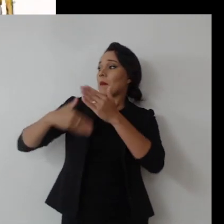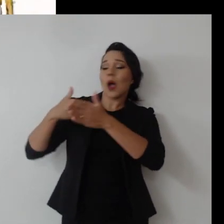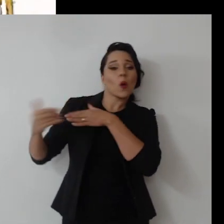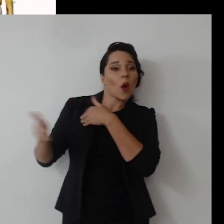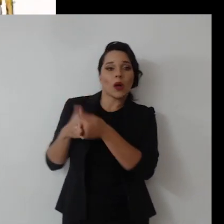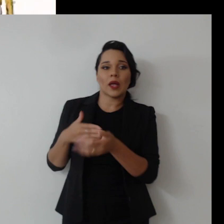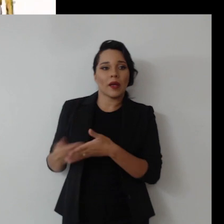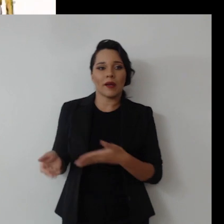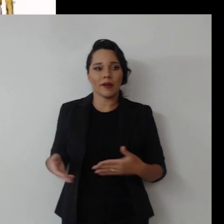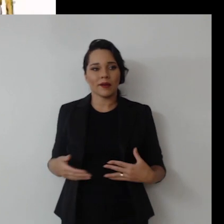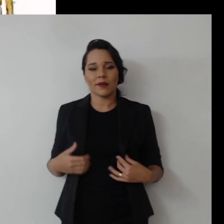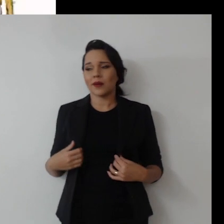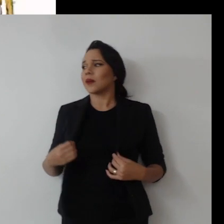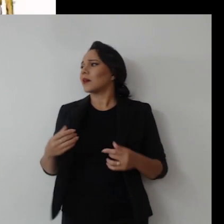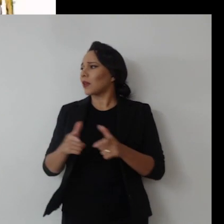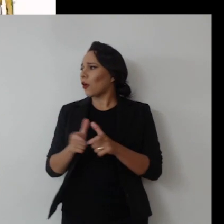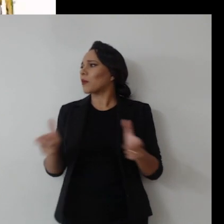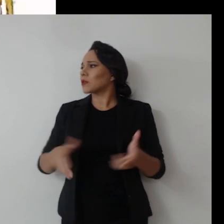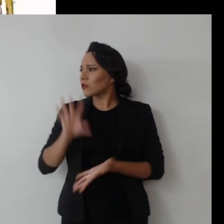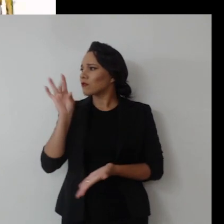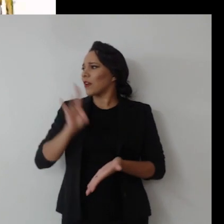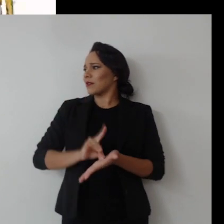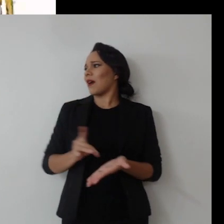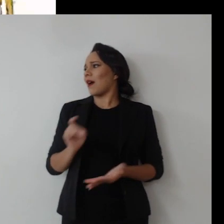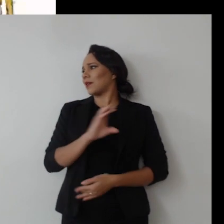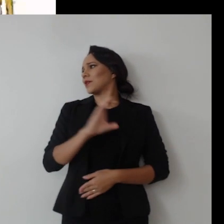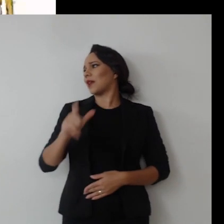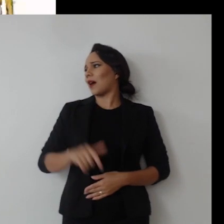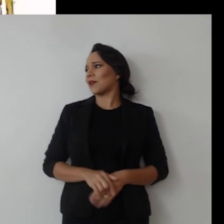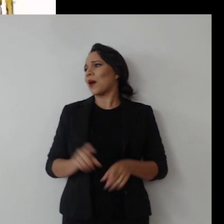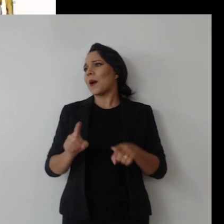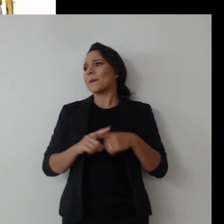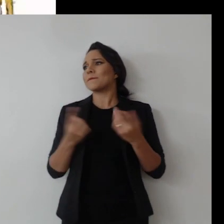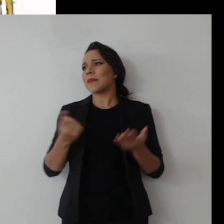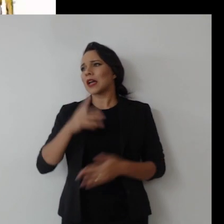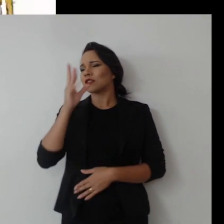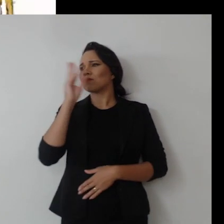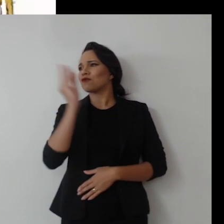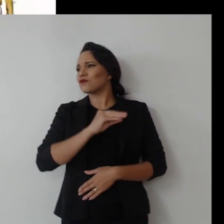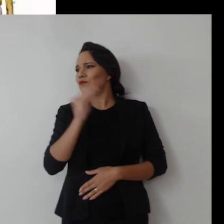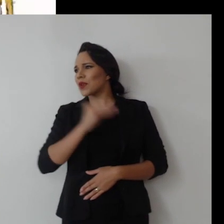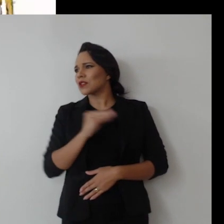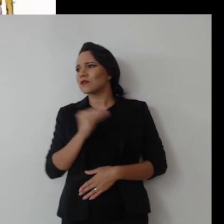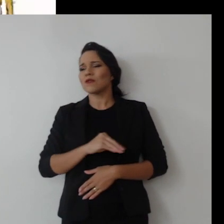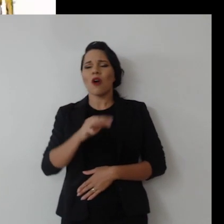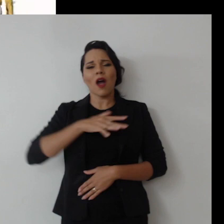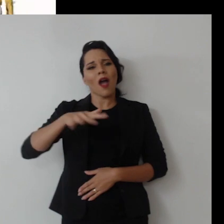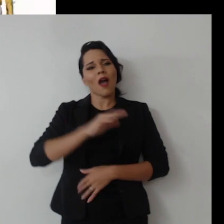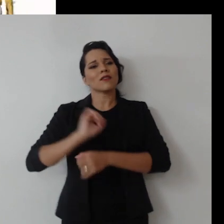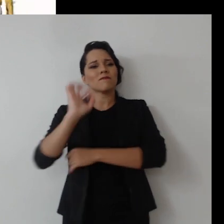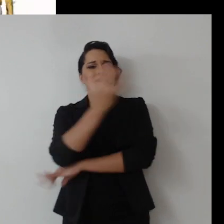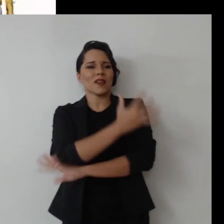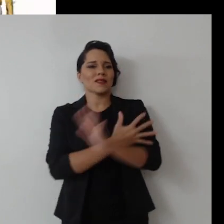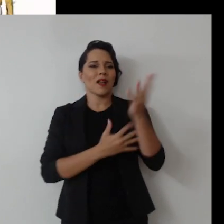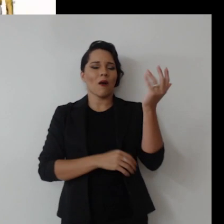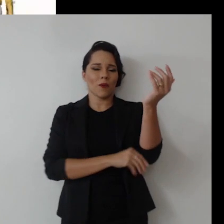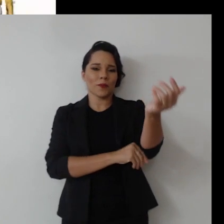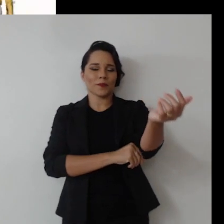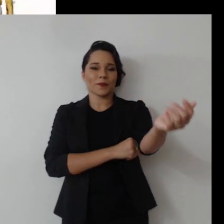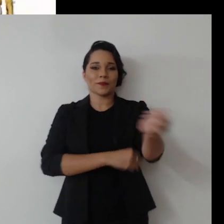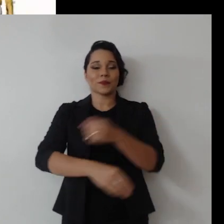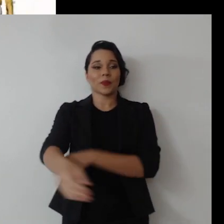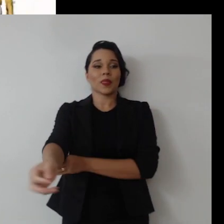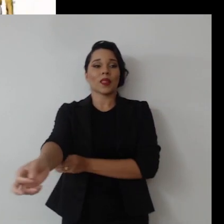qualquer custo. E cresceu sim, de fato, obviamente, mas relegando a segundo plano à questão ambiental. Por essa